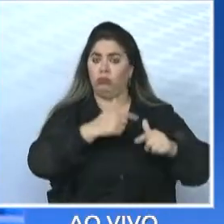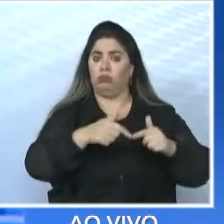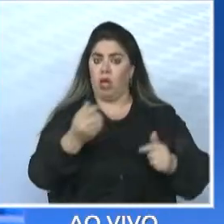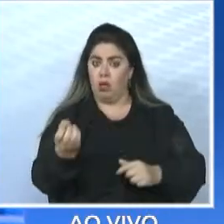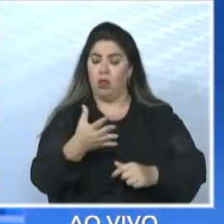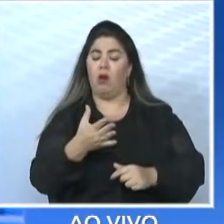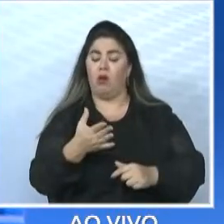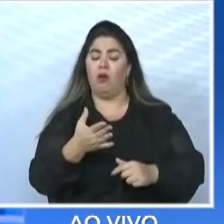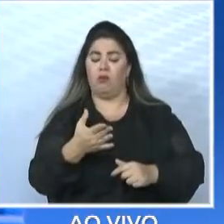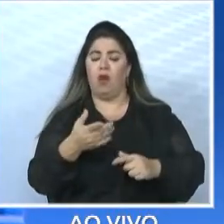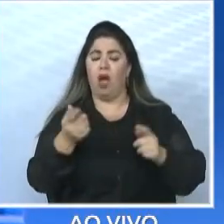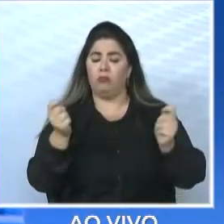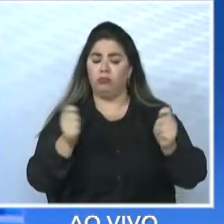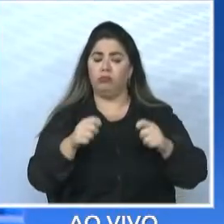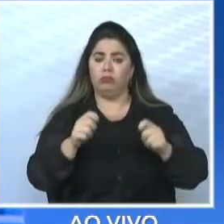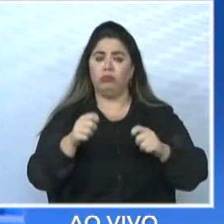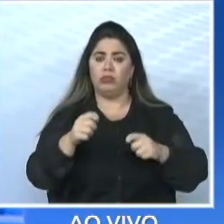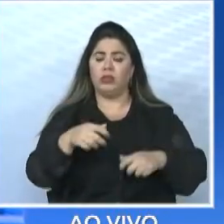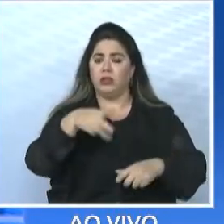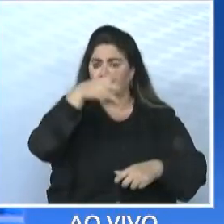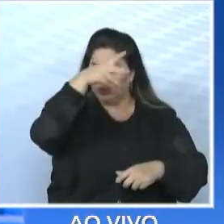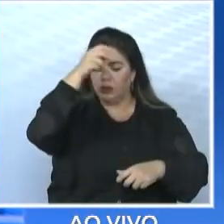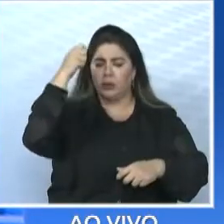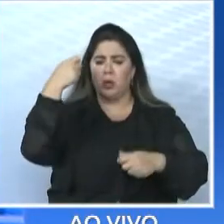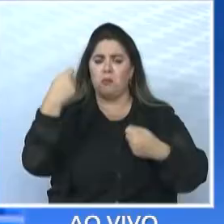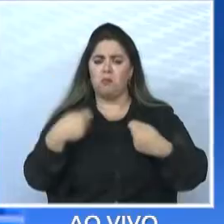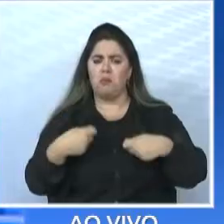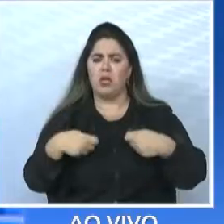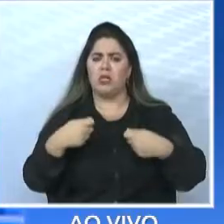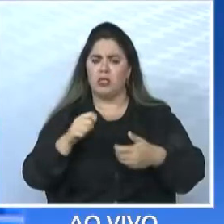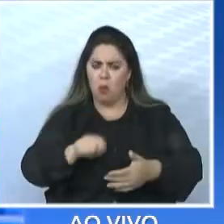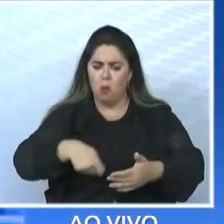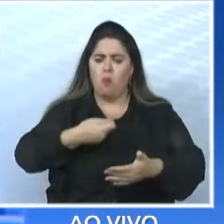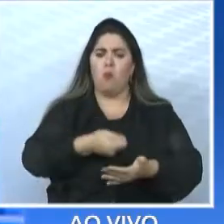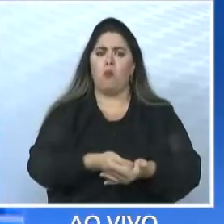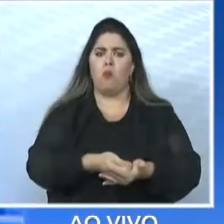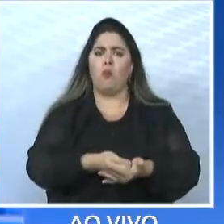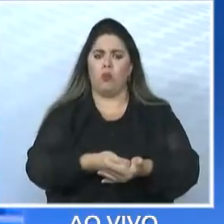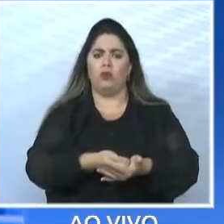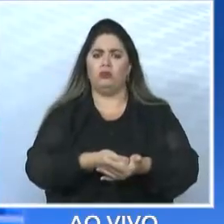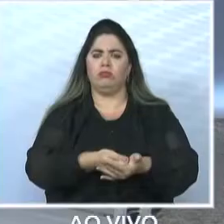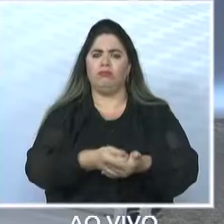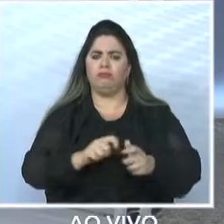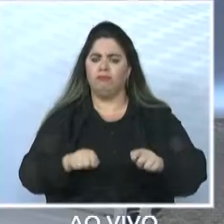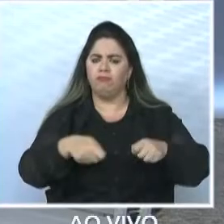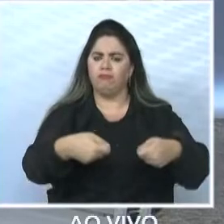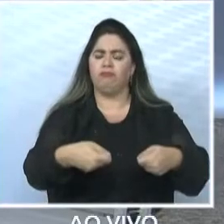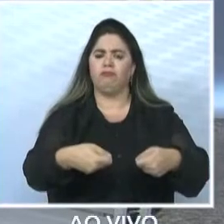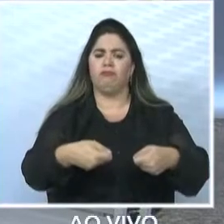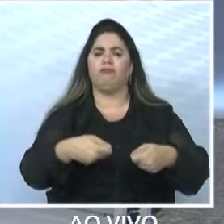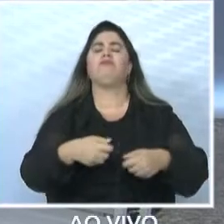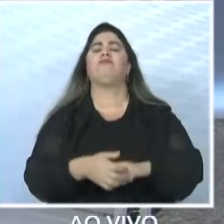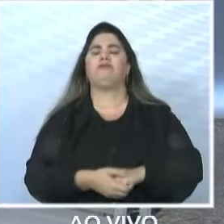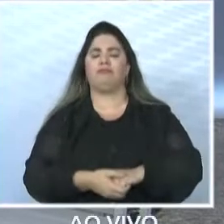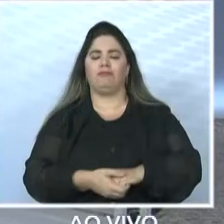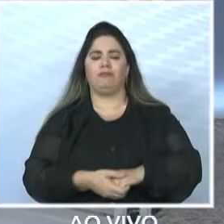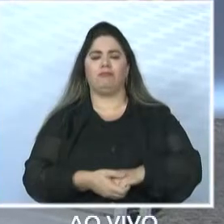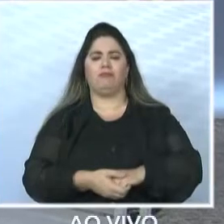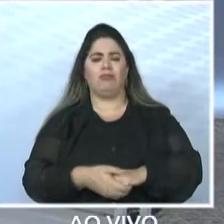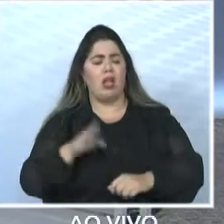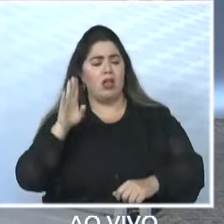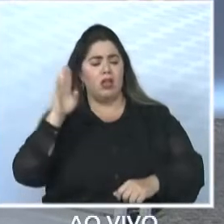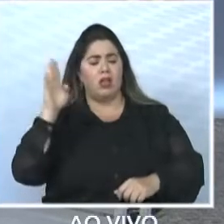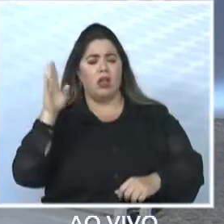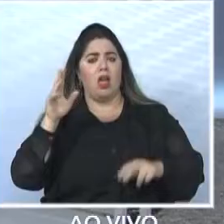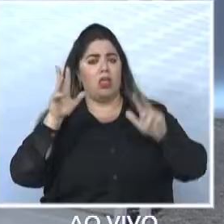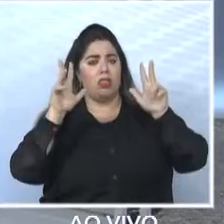O prefeito tem que dar a cara. O prefeito tem que ir atrás, tem que ser firme, ir atrás para resolver os problemas. Candidato, inclusive ainda nesse tema, nós falamos